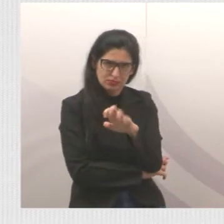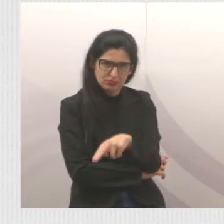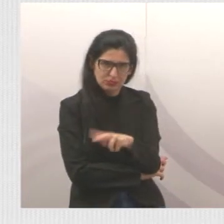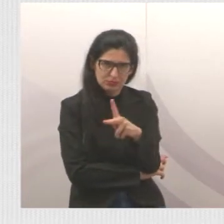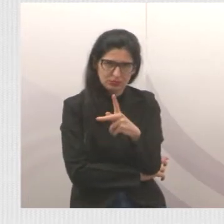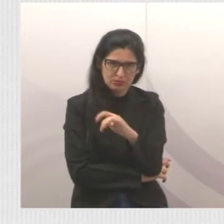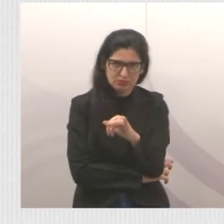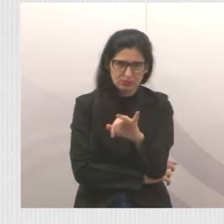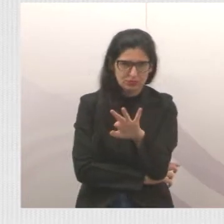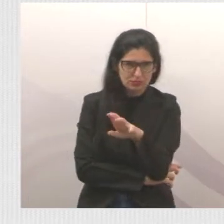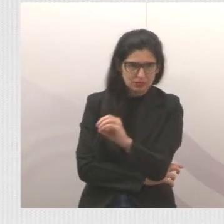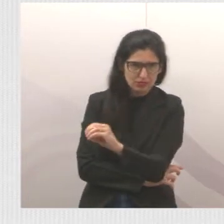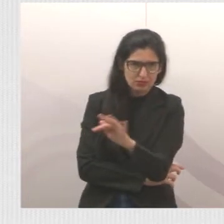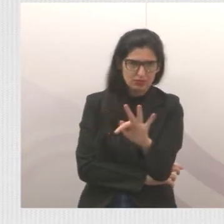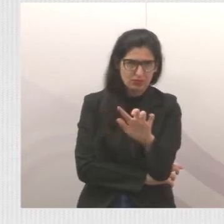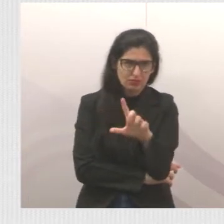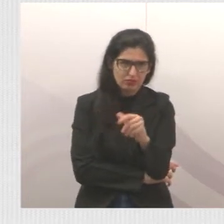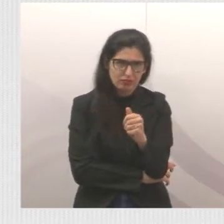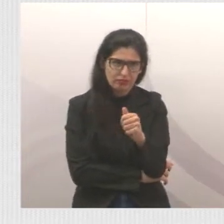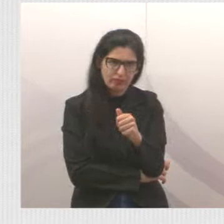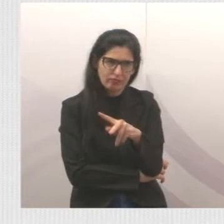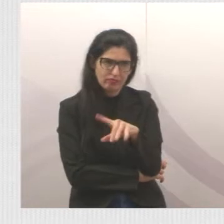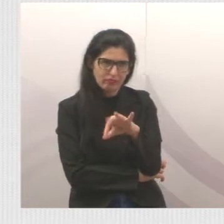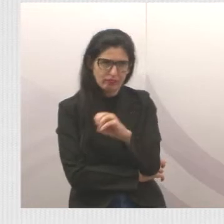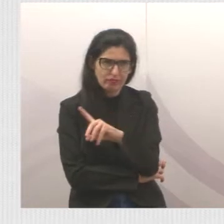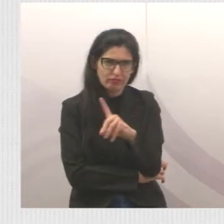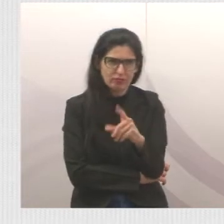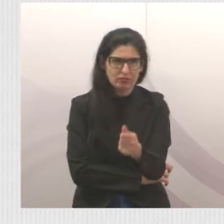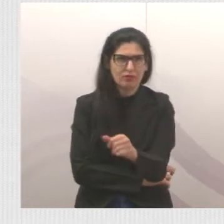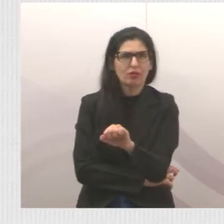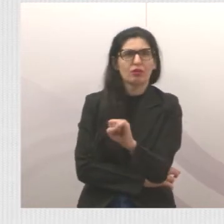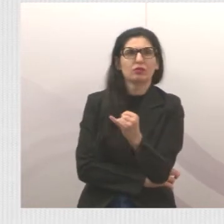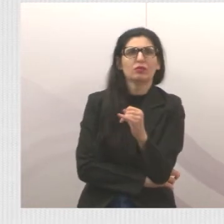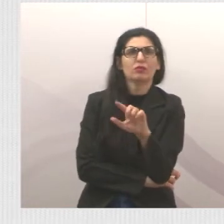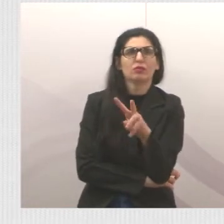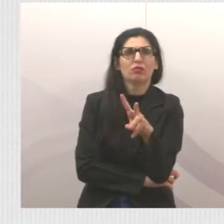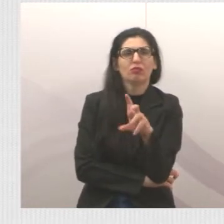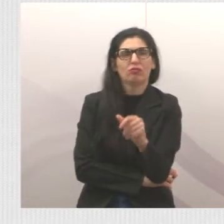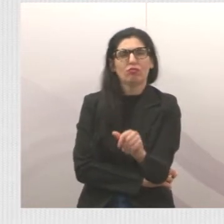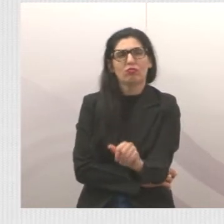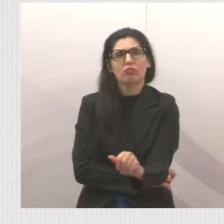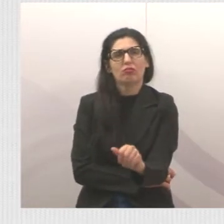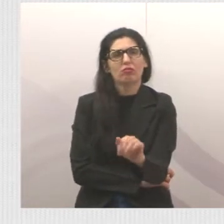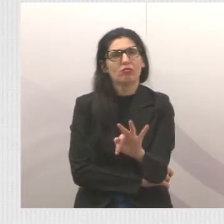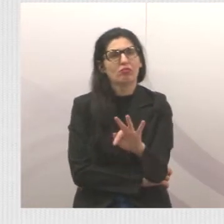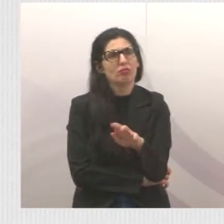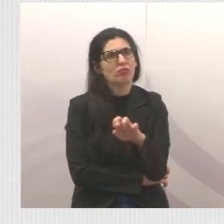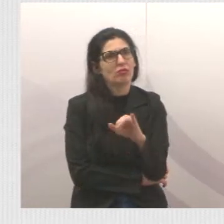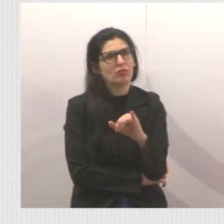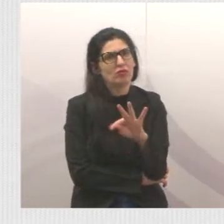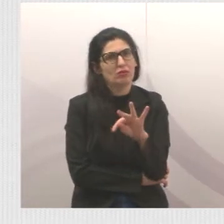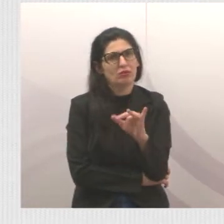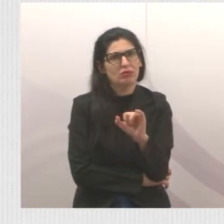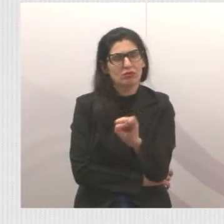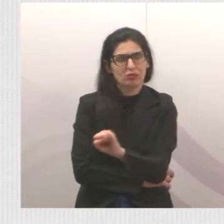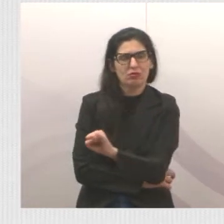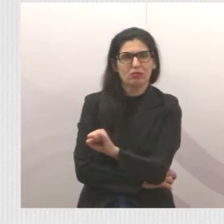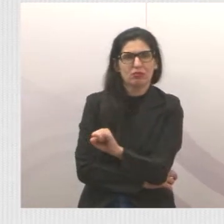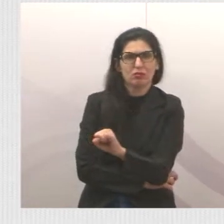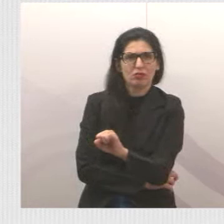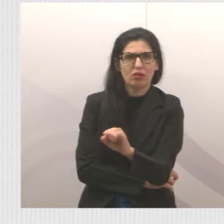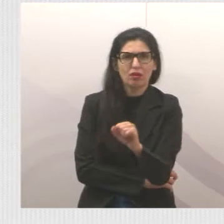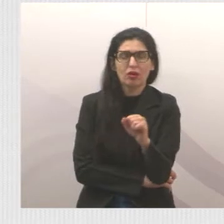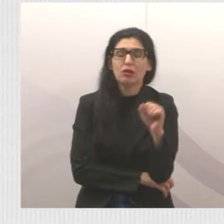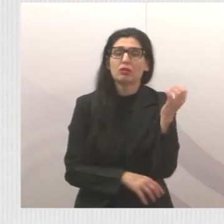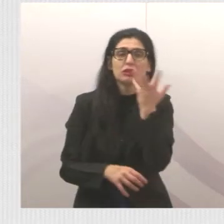no bairro de Igarapés. Esse buraco aqui, aonde que as crianças vão para a escola, passa por ali. Muita gente